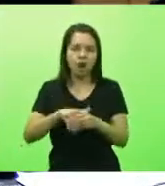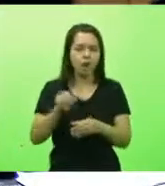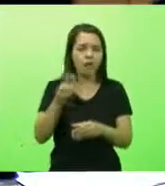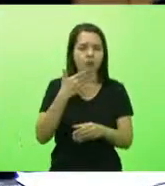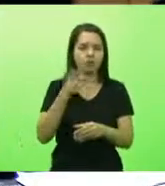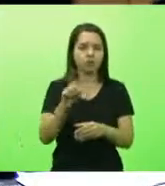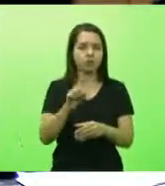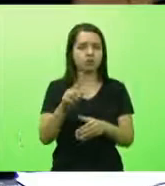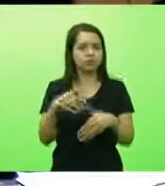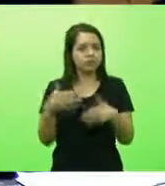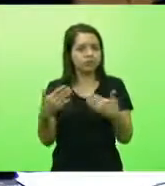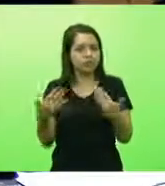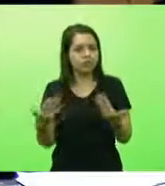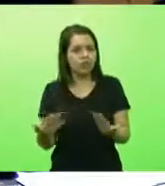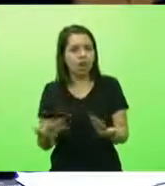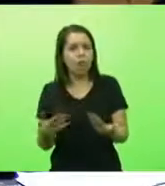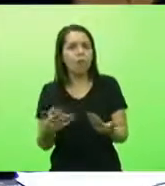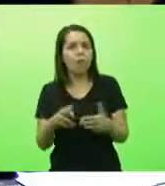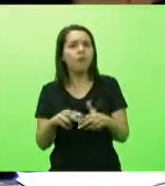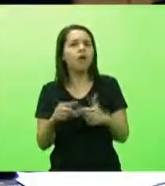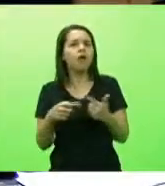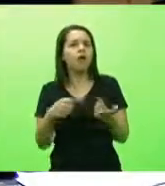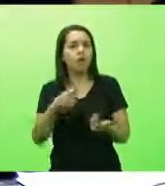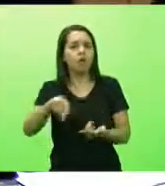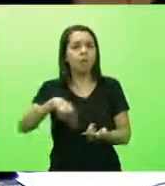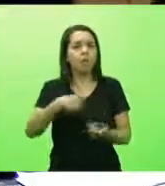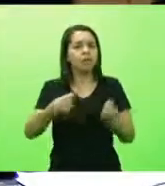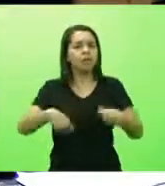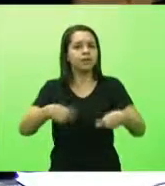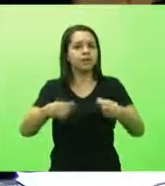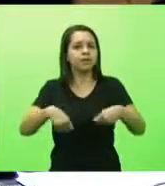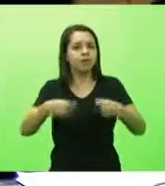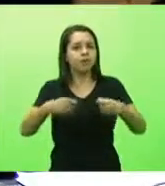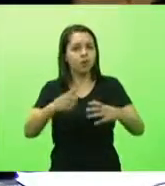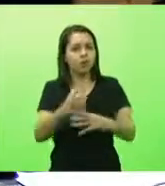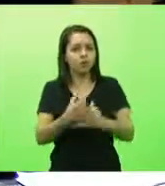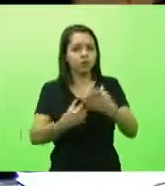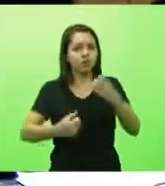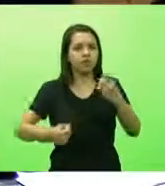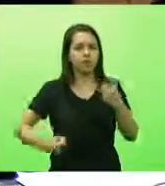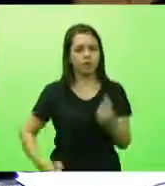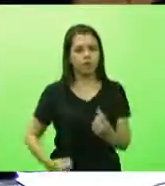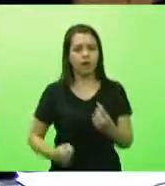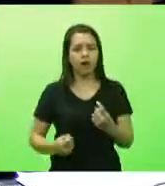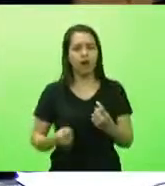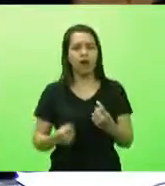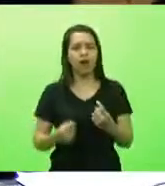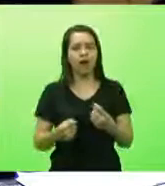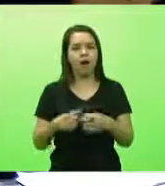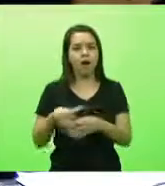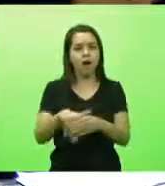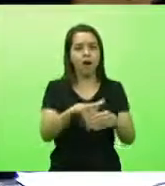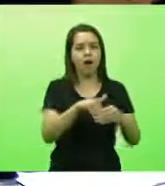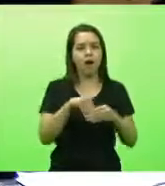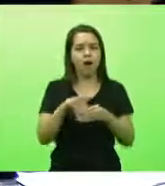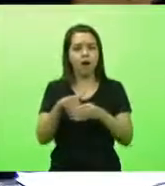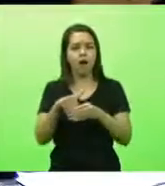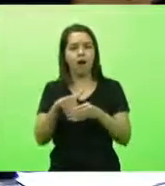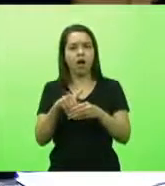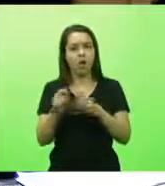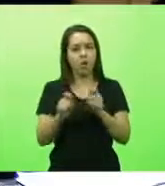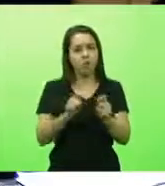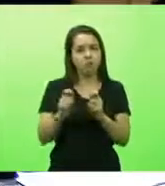como é uma defesa importante, no qual nós vamos economizar bilhões de reais, ajudando as pessoas, ajudando a